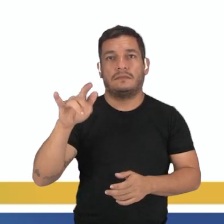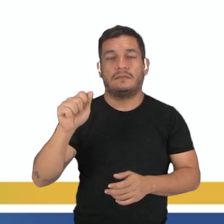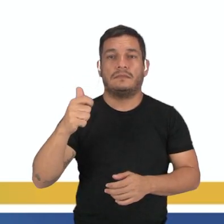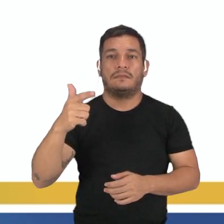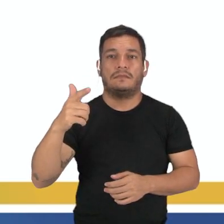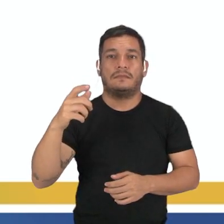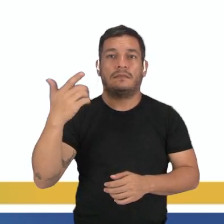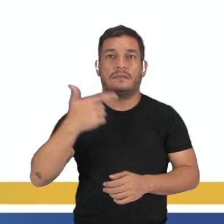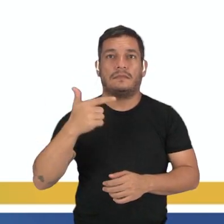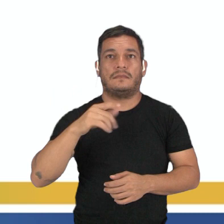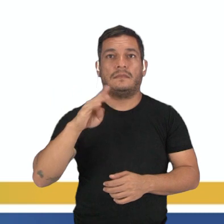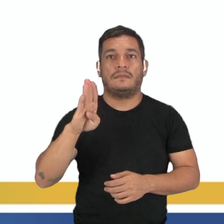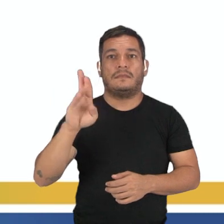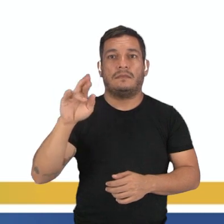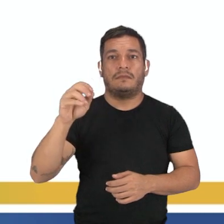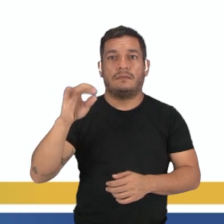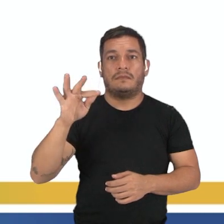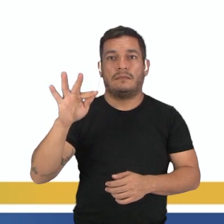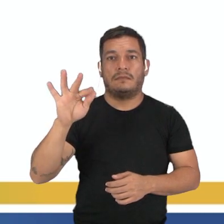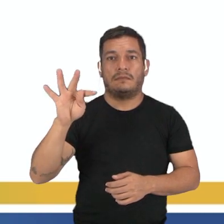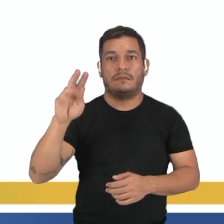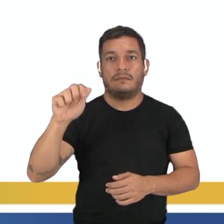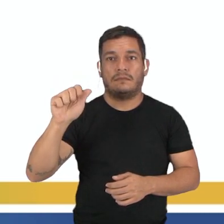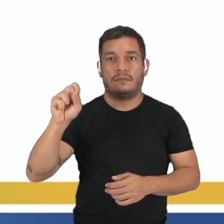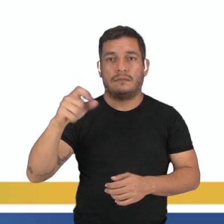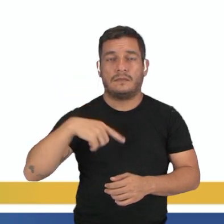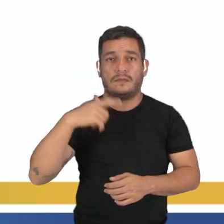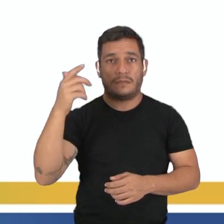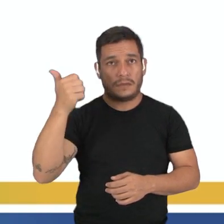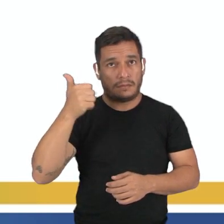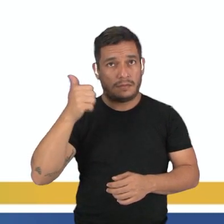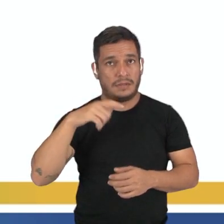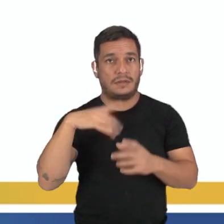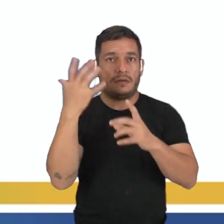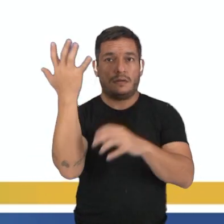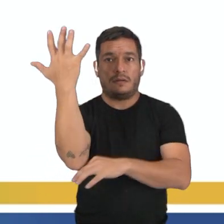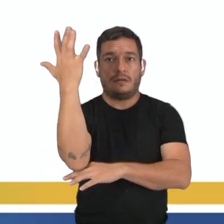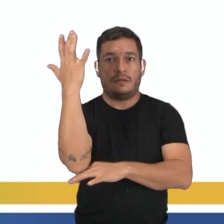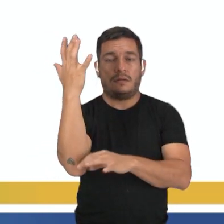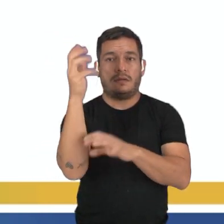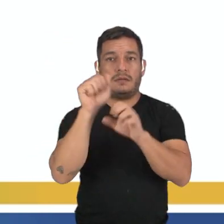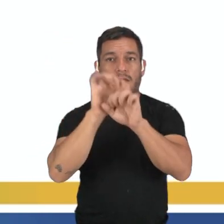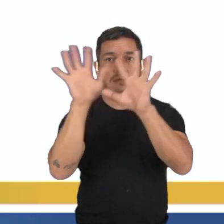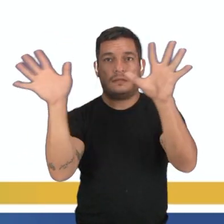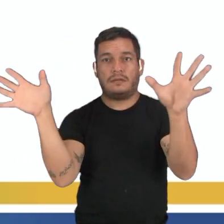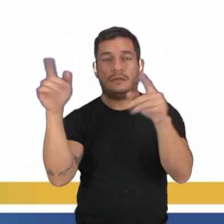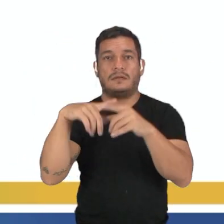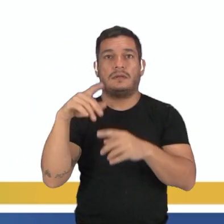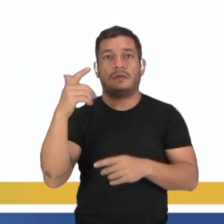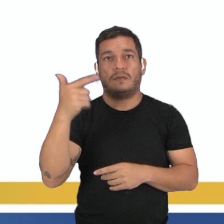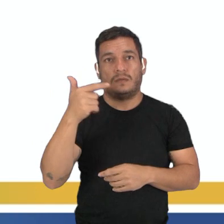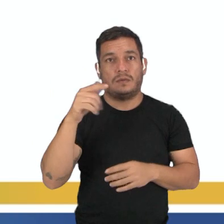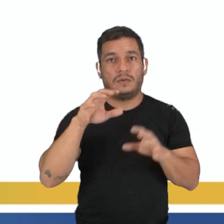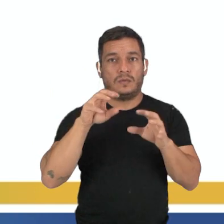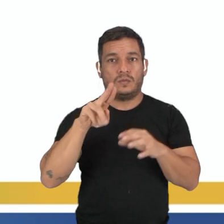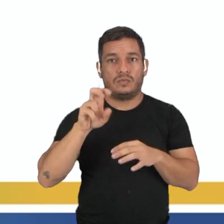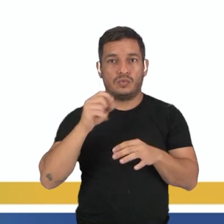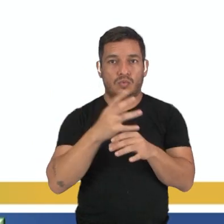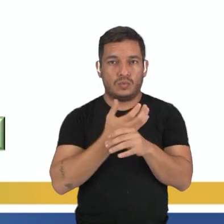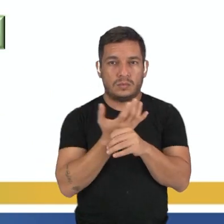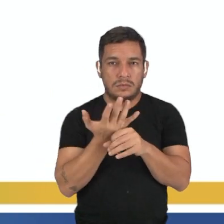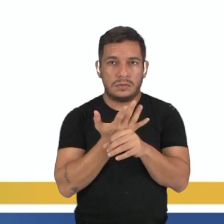segunda ao das briófitas. Lembrando que aí na primeira nós temos uma samambaia e no segundo nós temos um musgo. E aí?